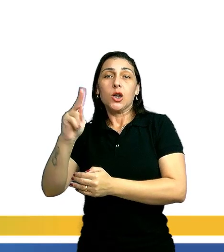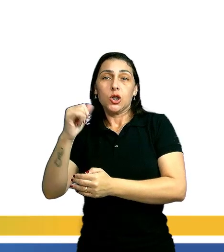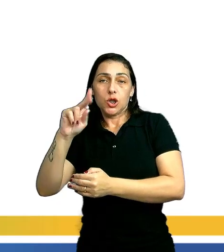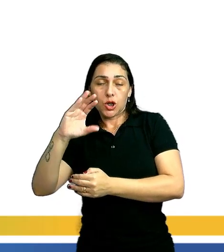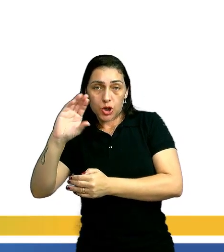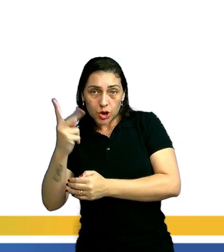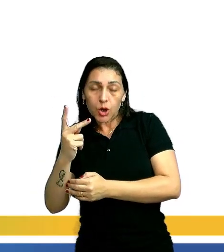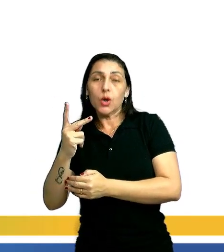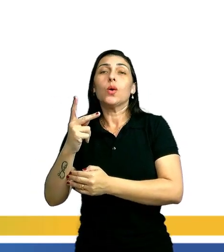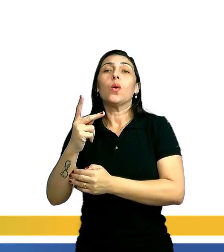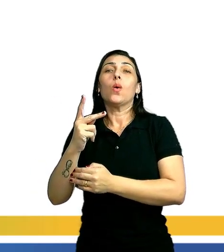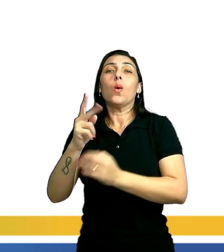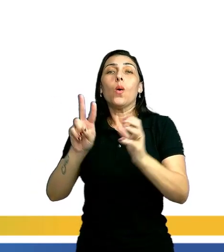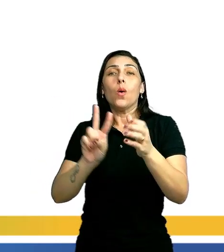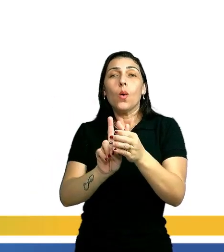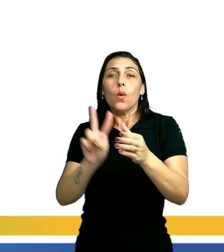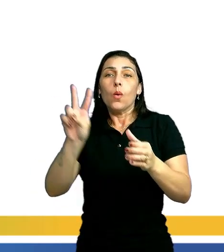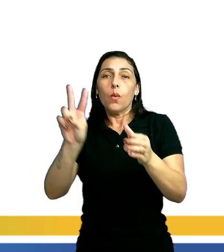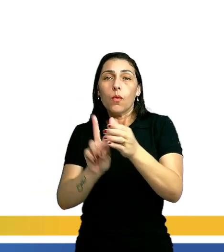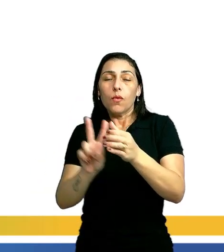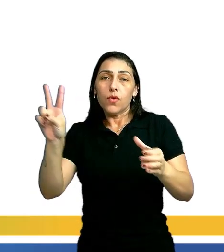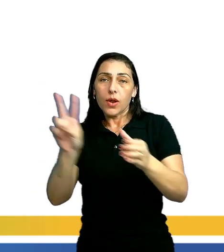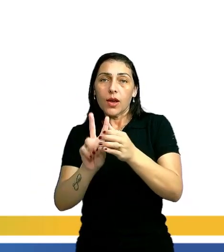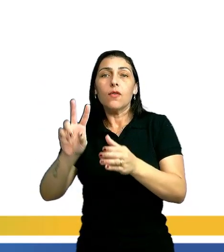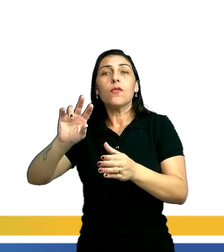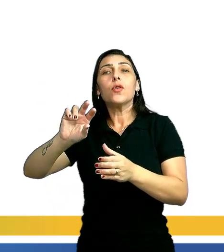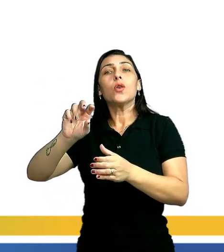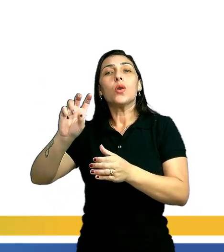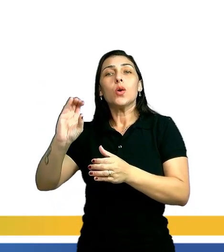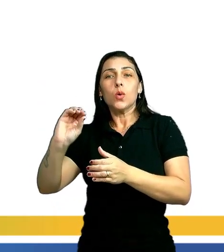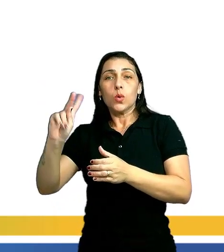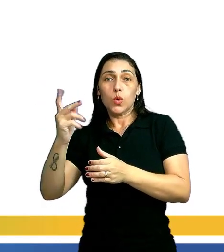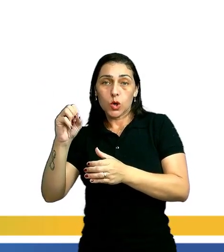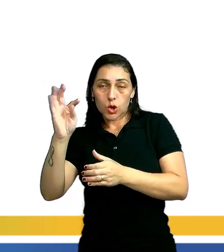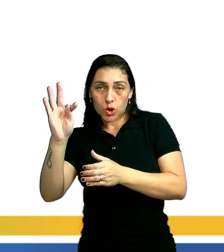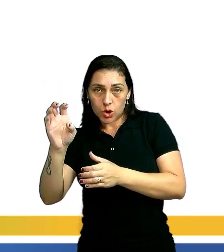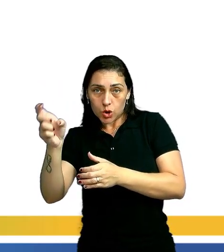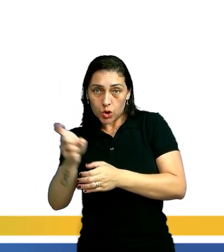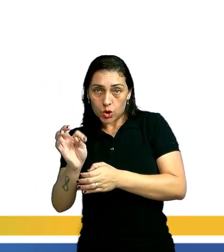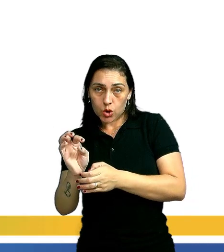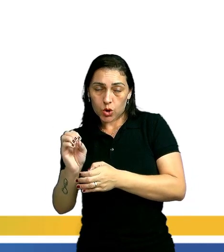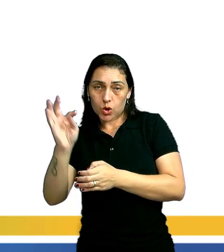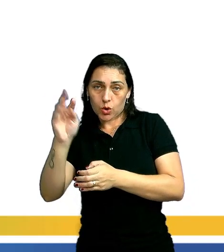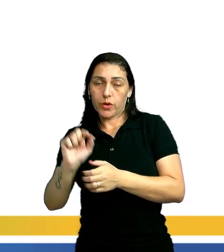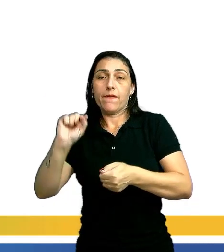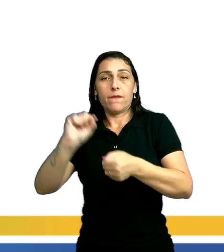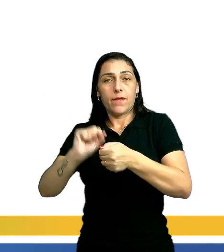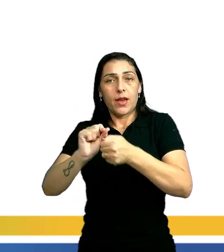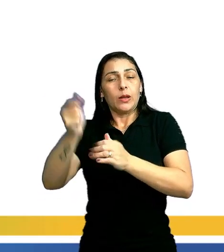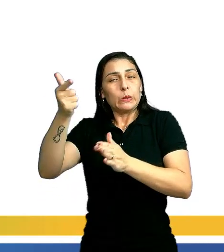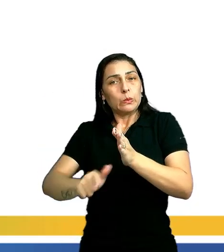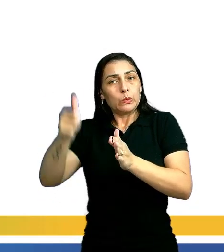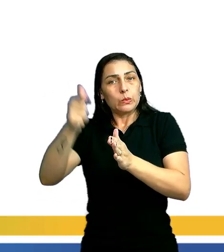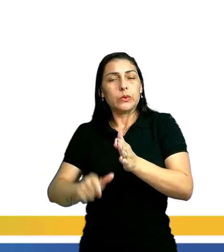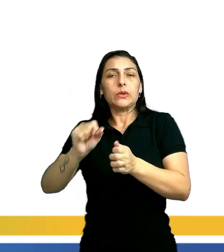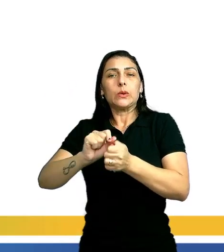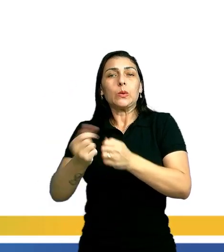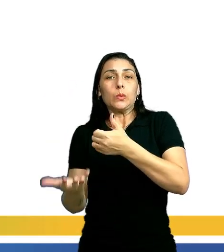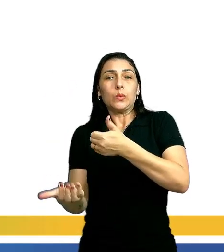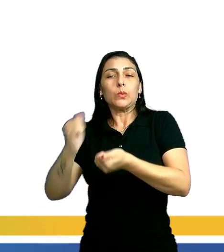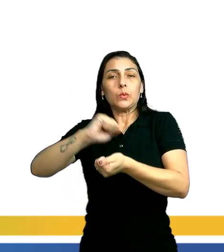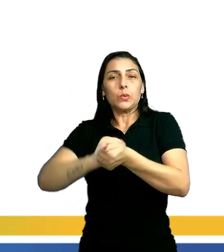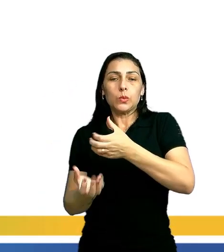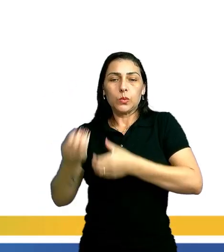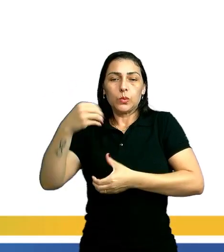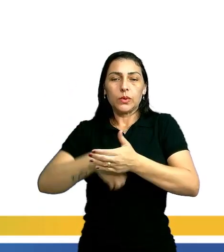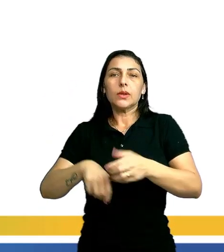xote, o frio. Outras foram criadas e são recriadas a cada instante. Inúmeras influências são incorporadas